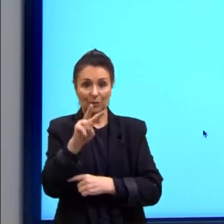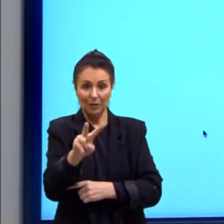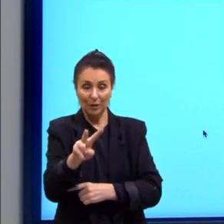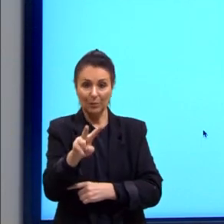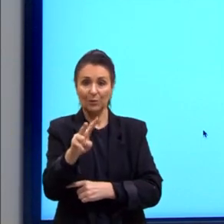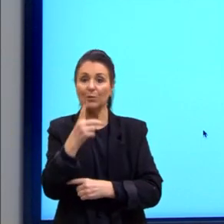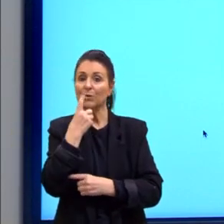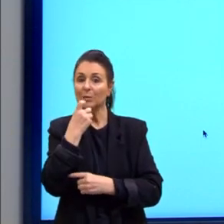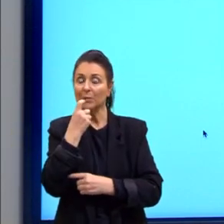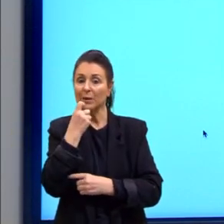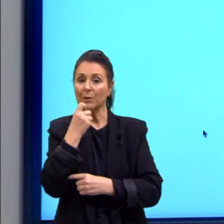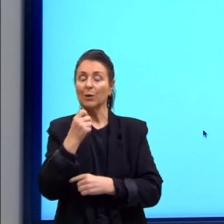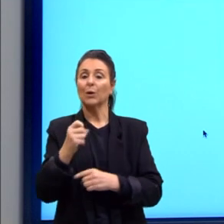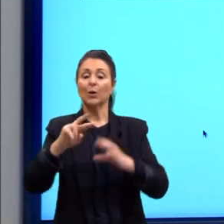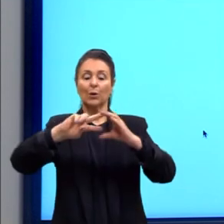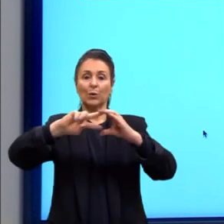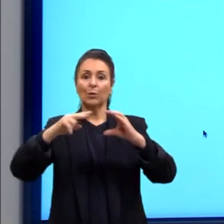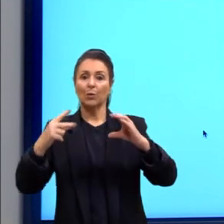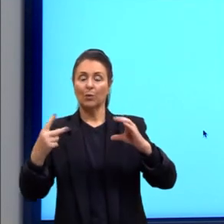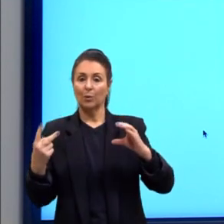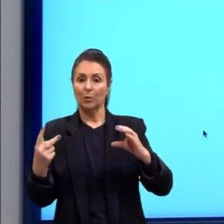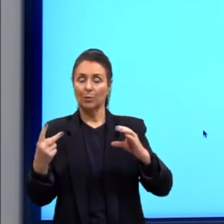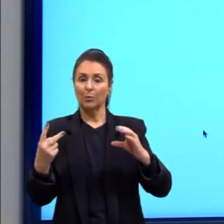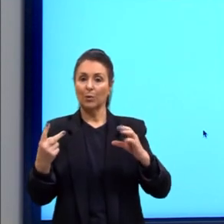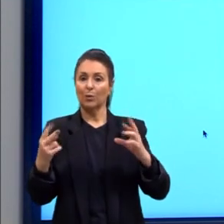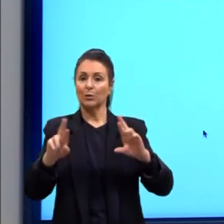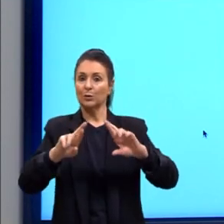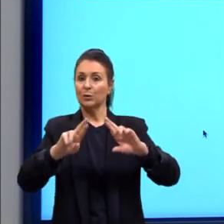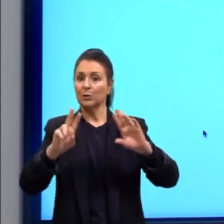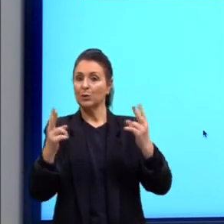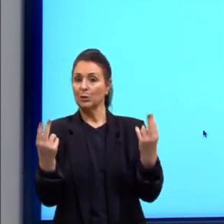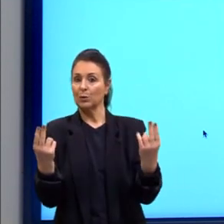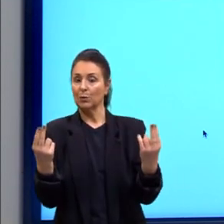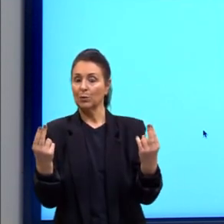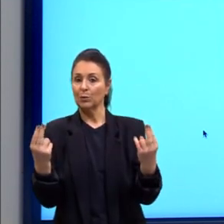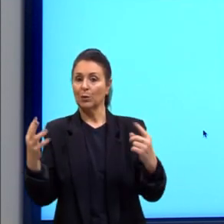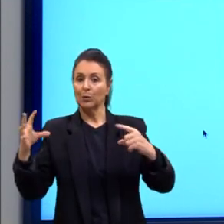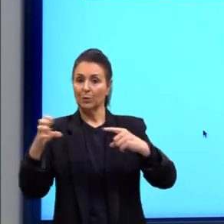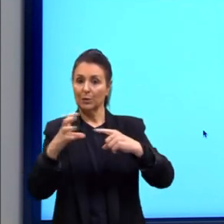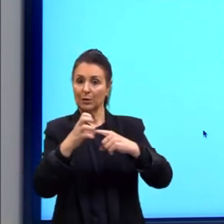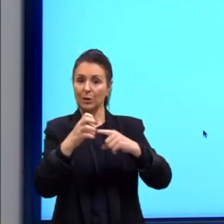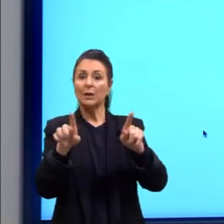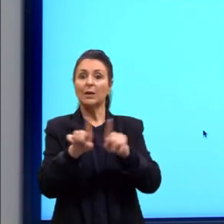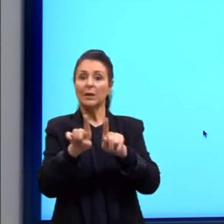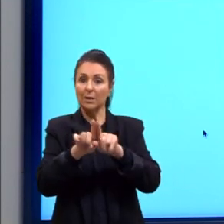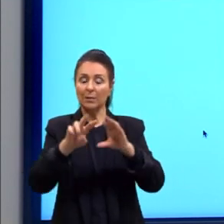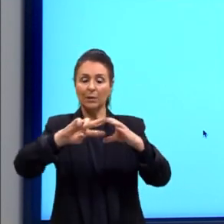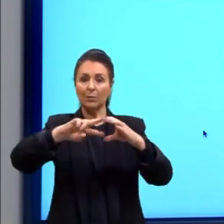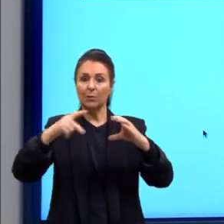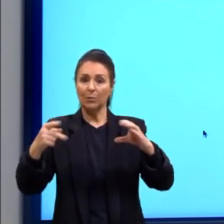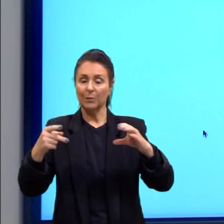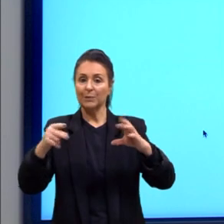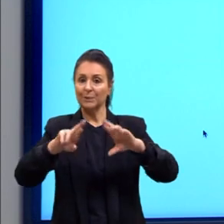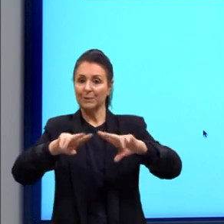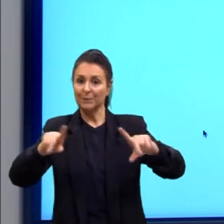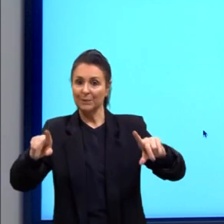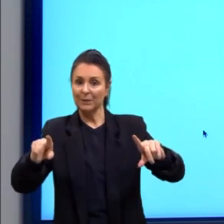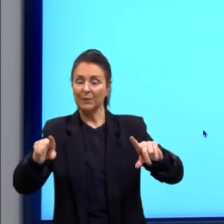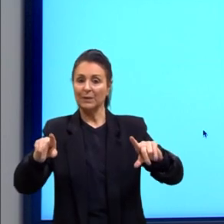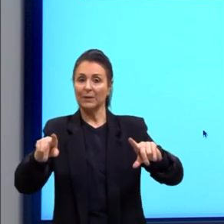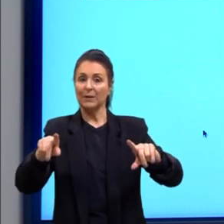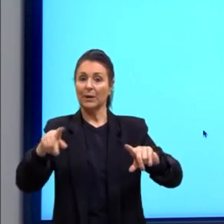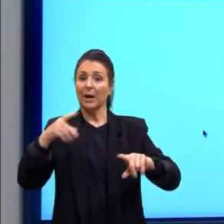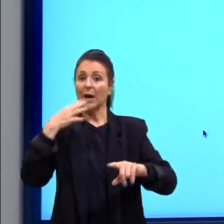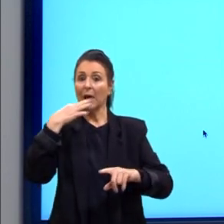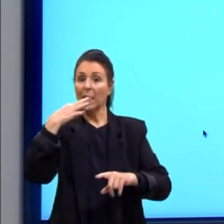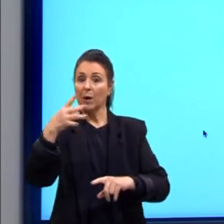homozigoto dominante e no héterozigoto. A cor branca